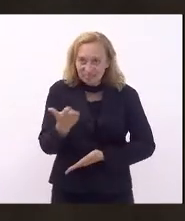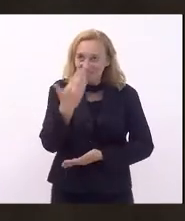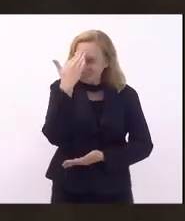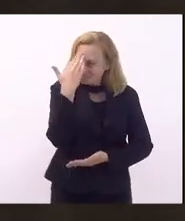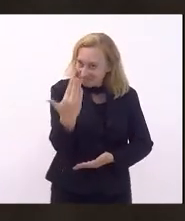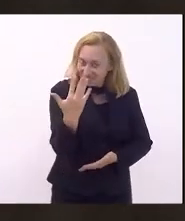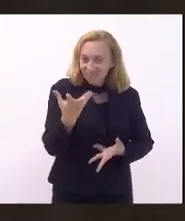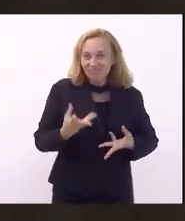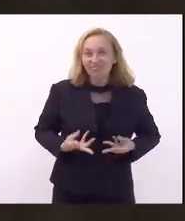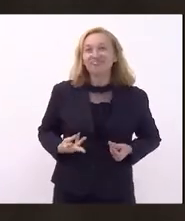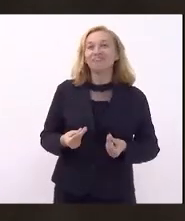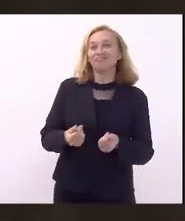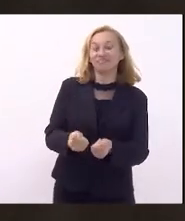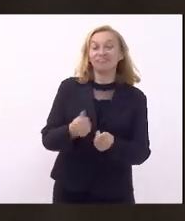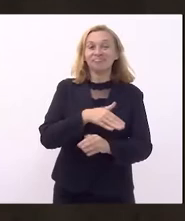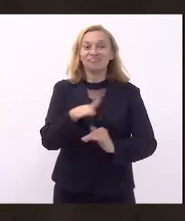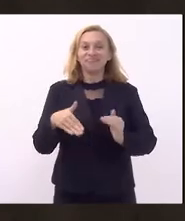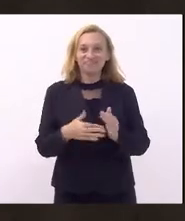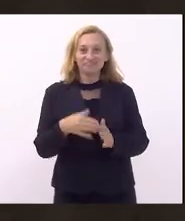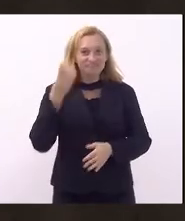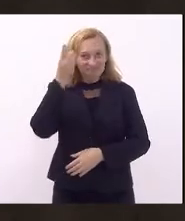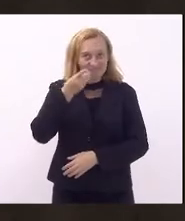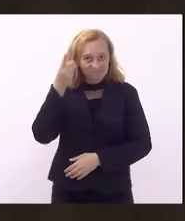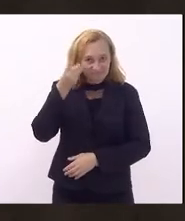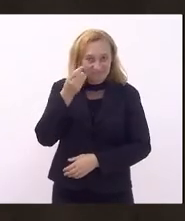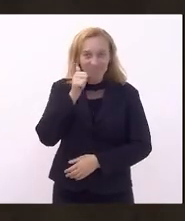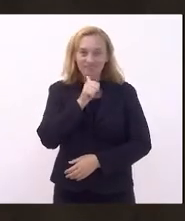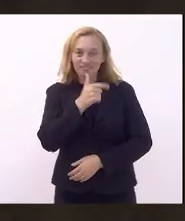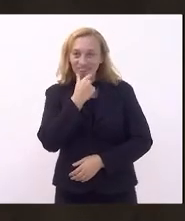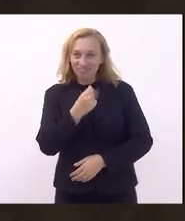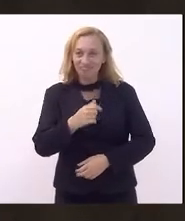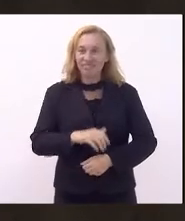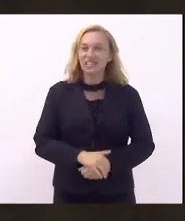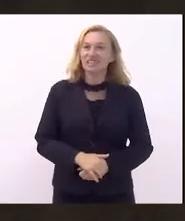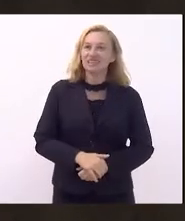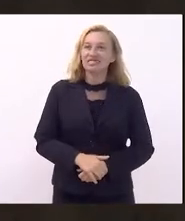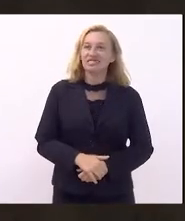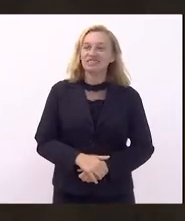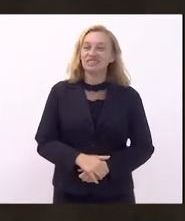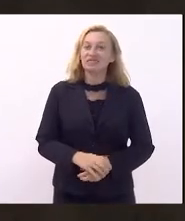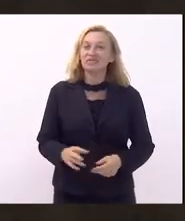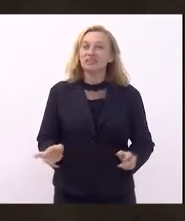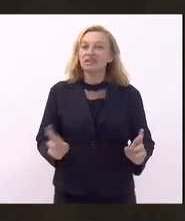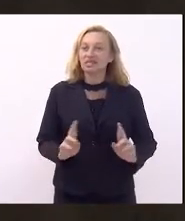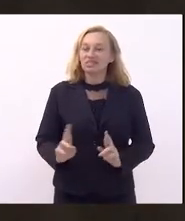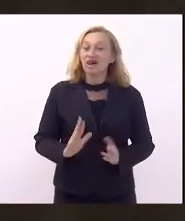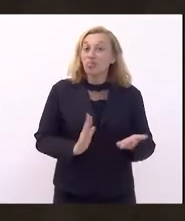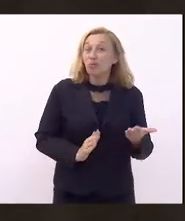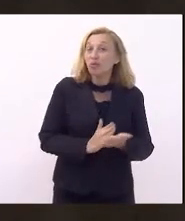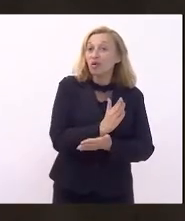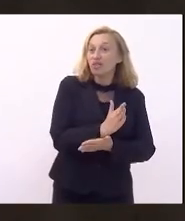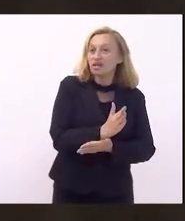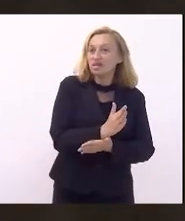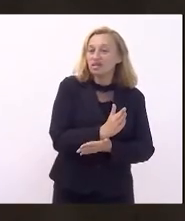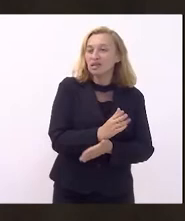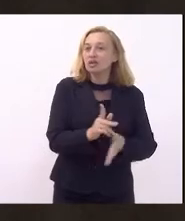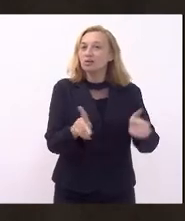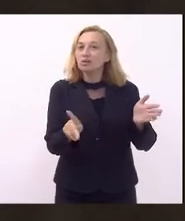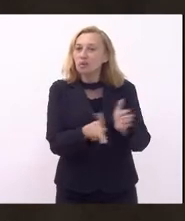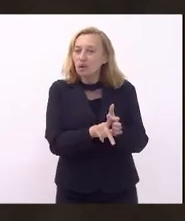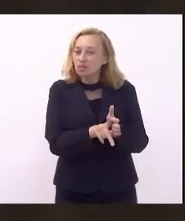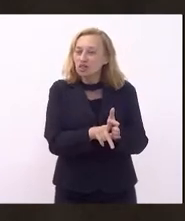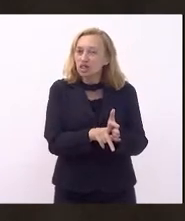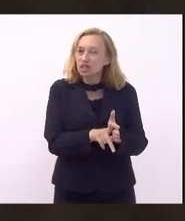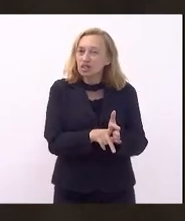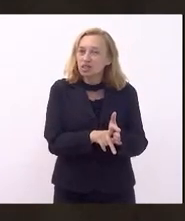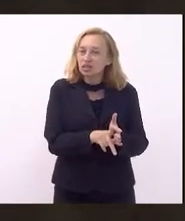a sensibilidade de todos os senhores e senhoras deputadas com relação à aprovação do projeto que